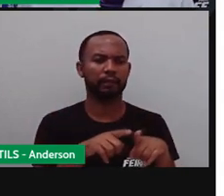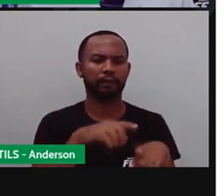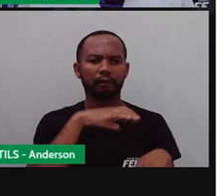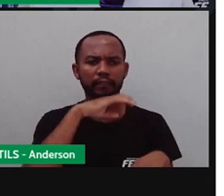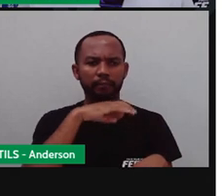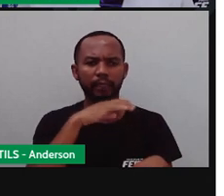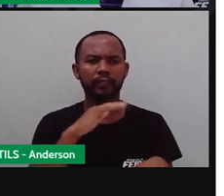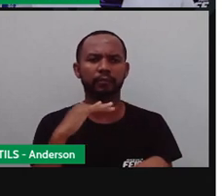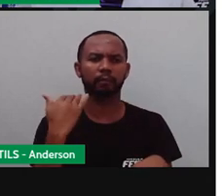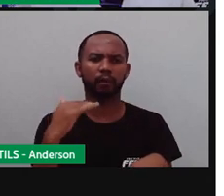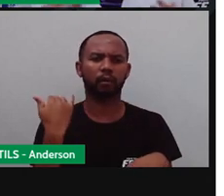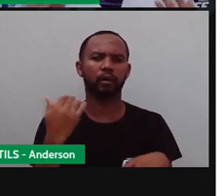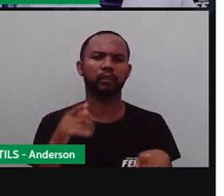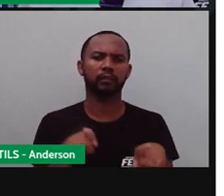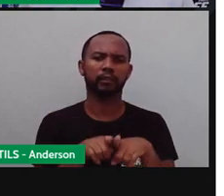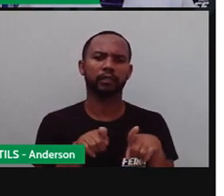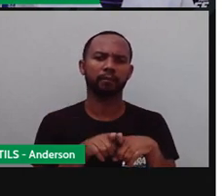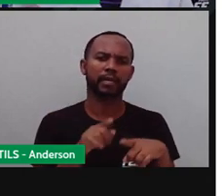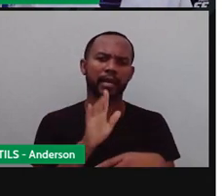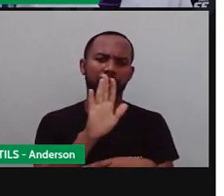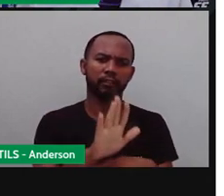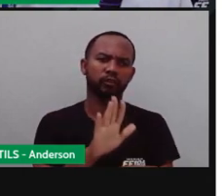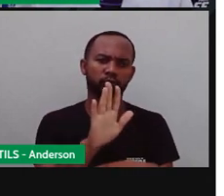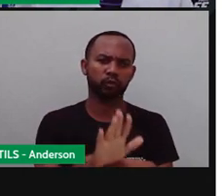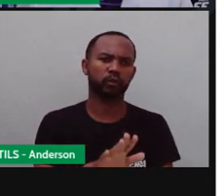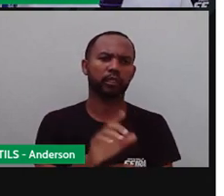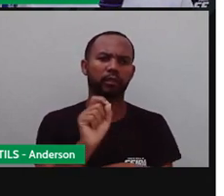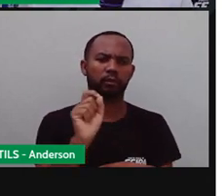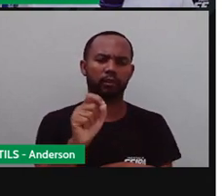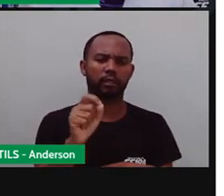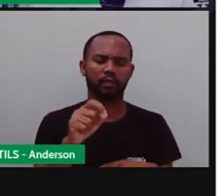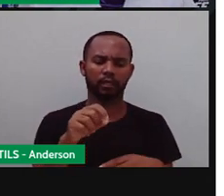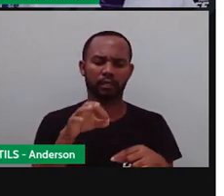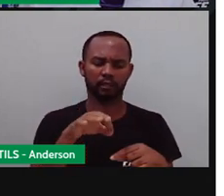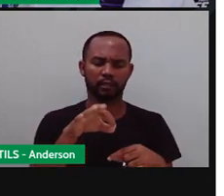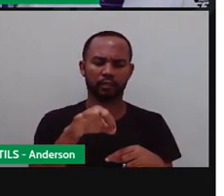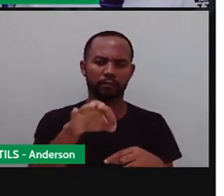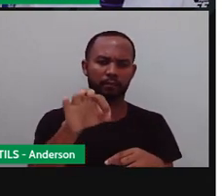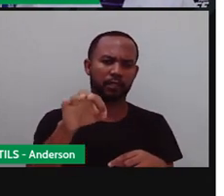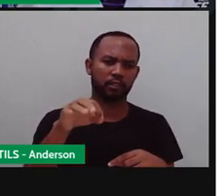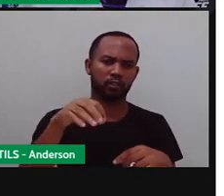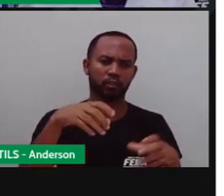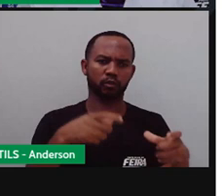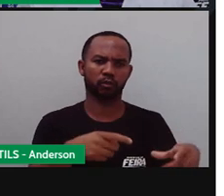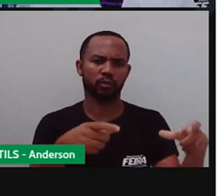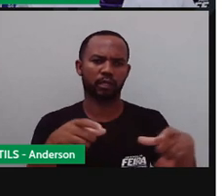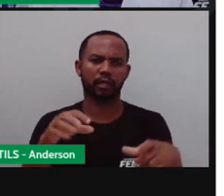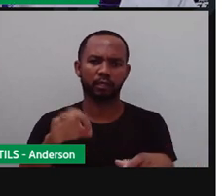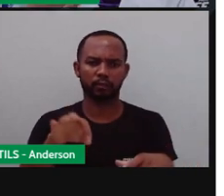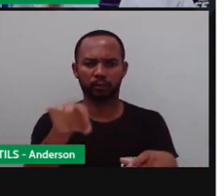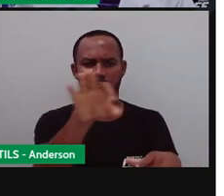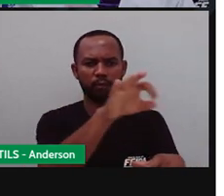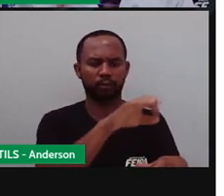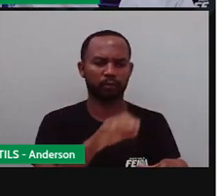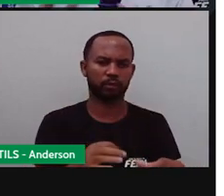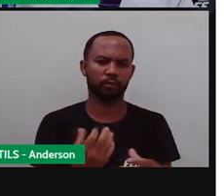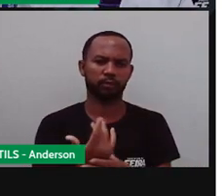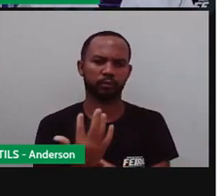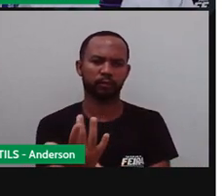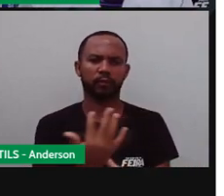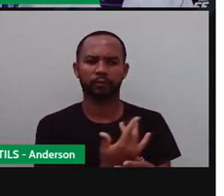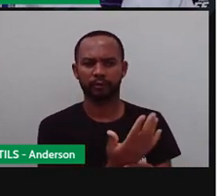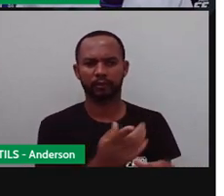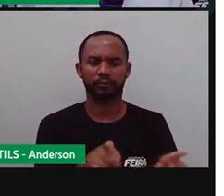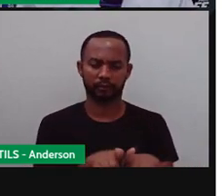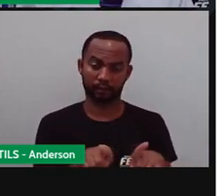ajudam, né, na dispersão de pólen e sementes, entre outros benefícios. Que a Pró, isso aqui só acaba sendo